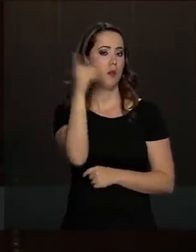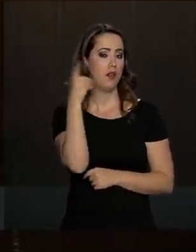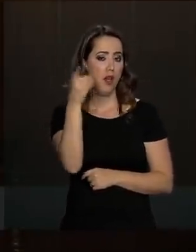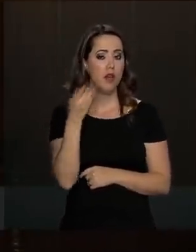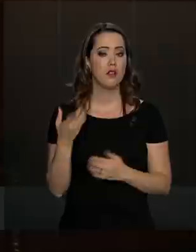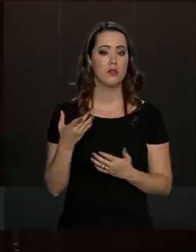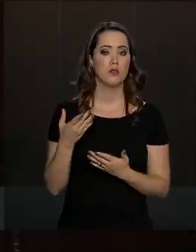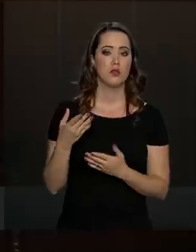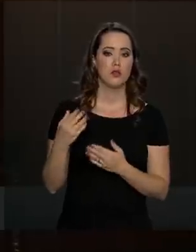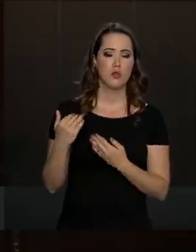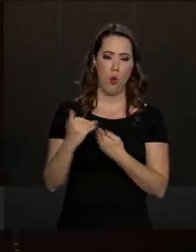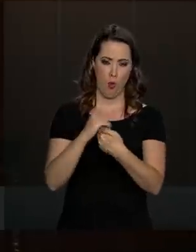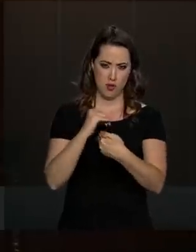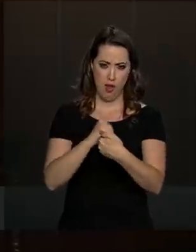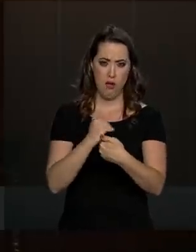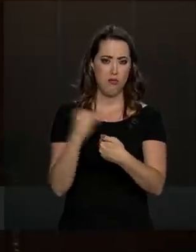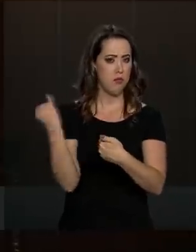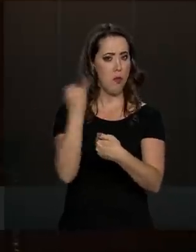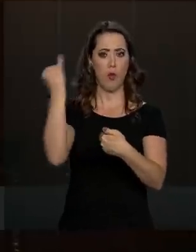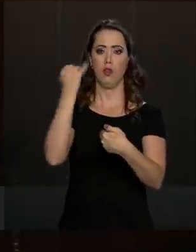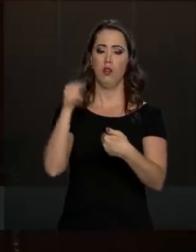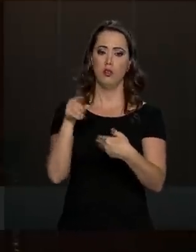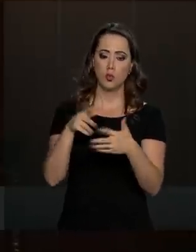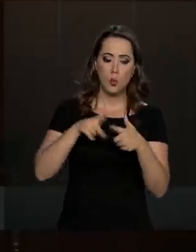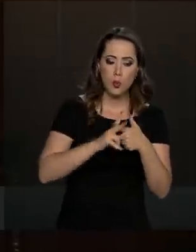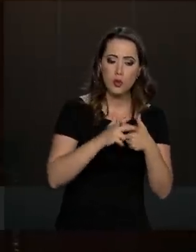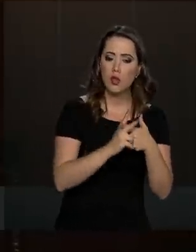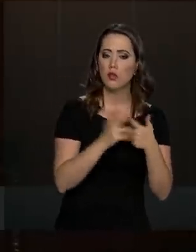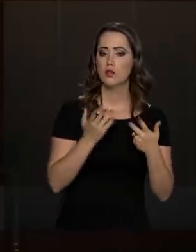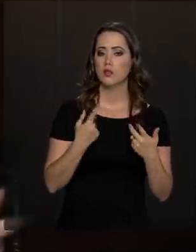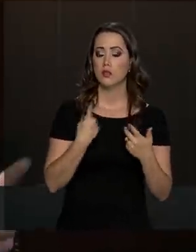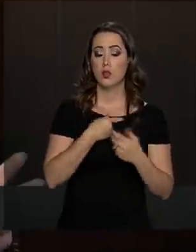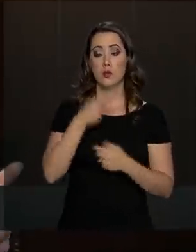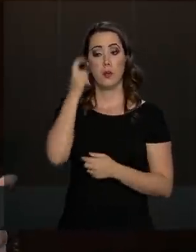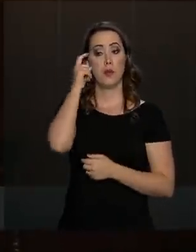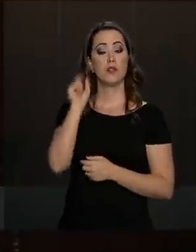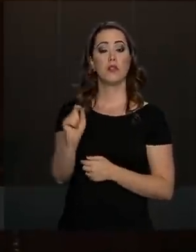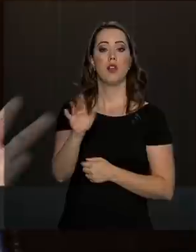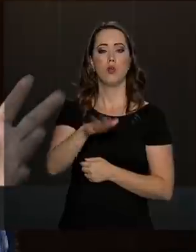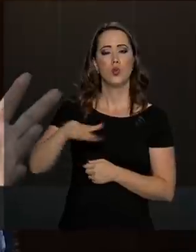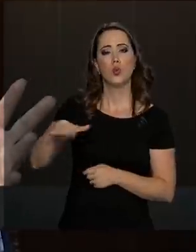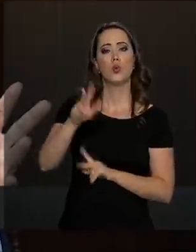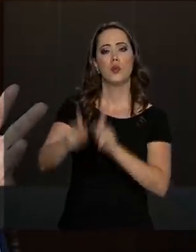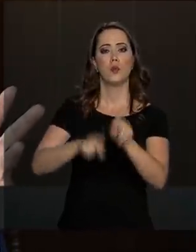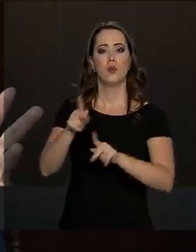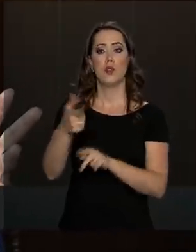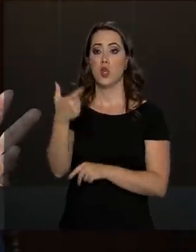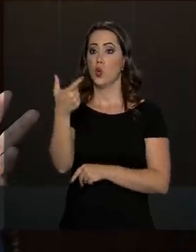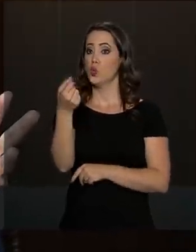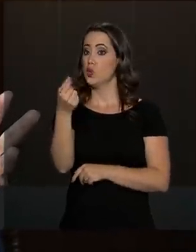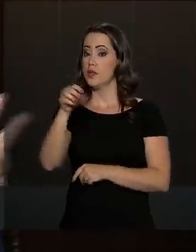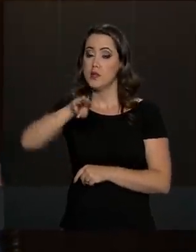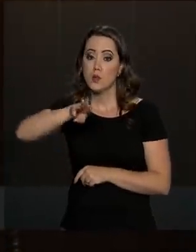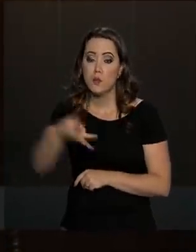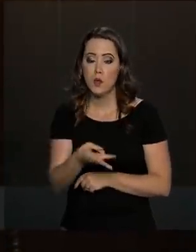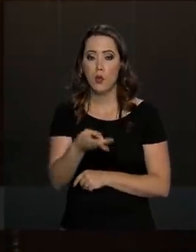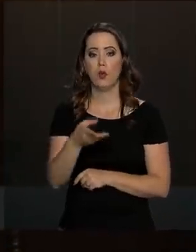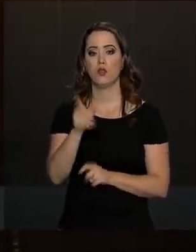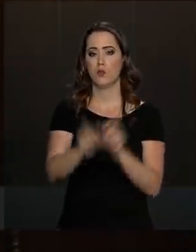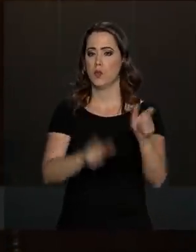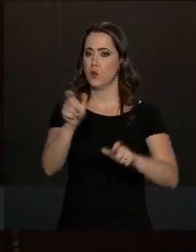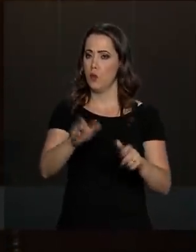Também sabemos que isso, na verdade, nós estamos pensando na população brasileira, 200 milhões de brasileiros. Agora,